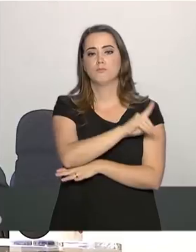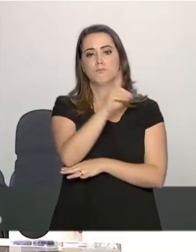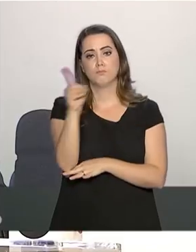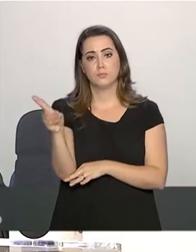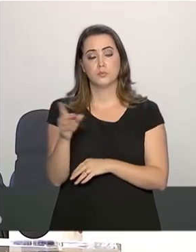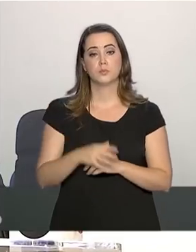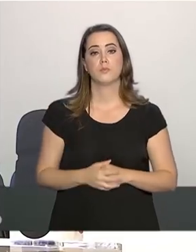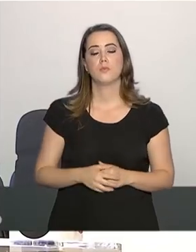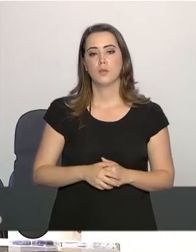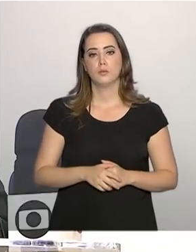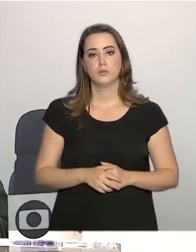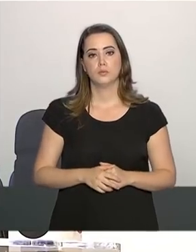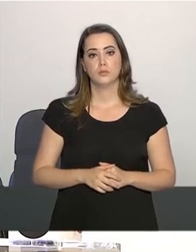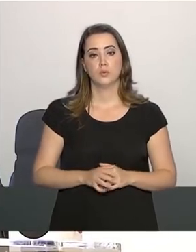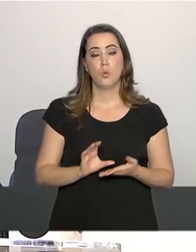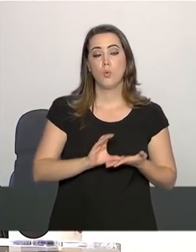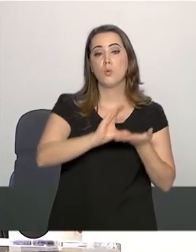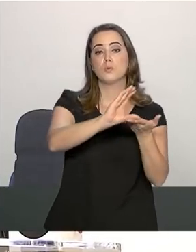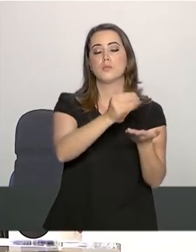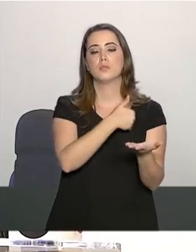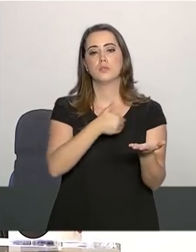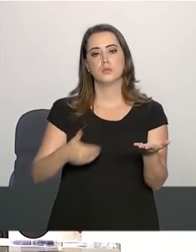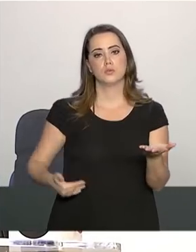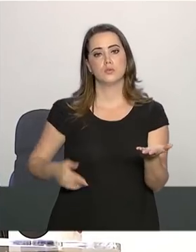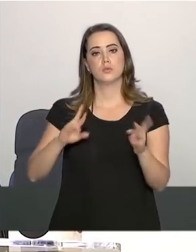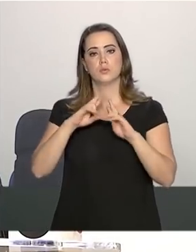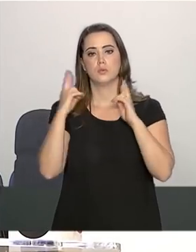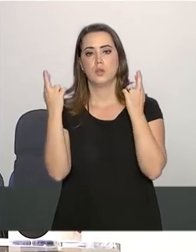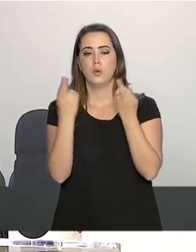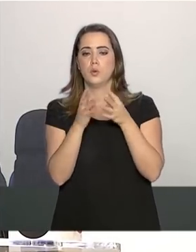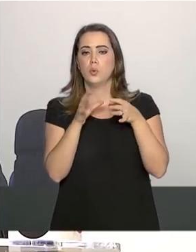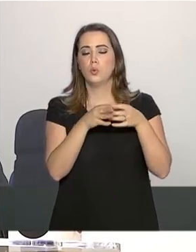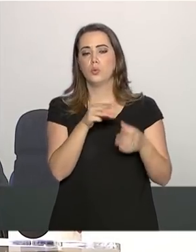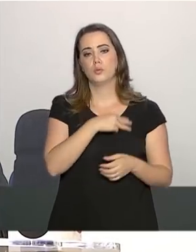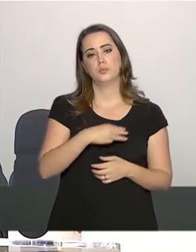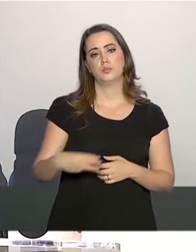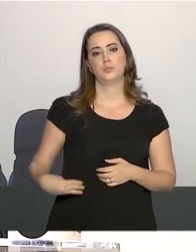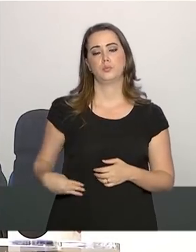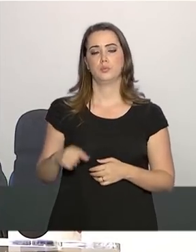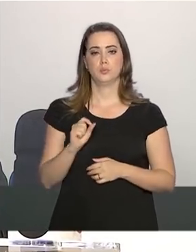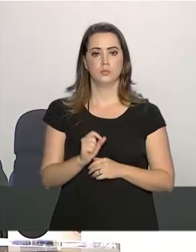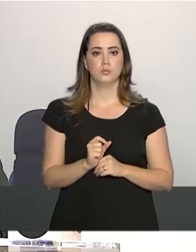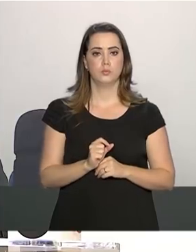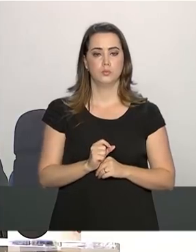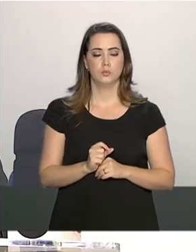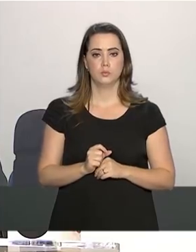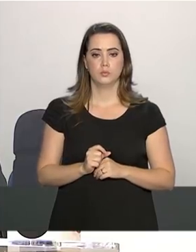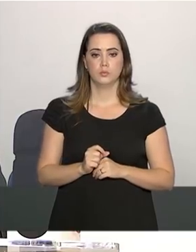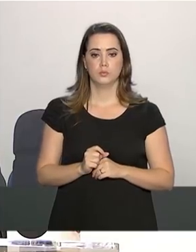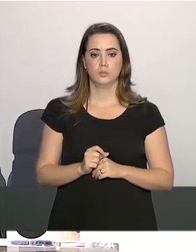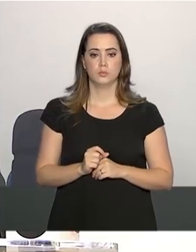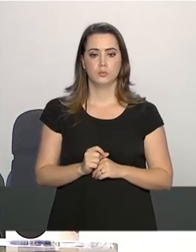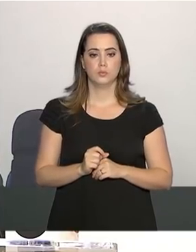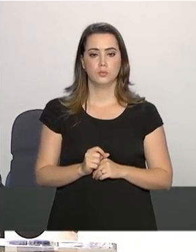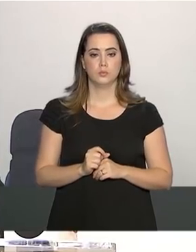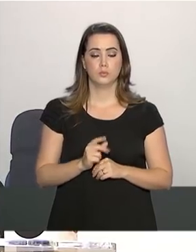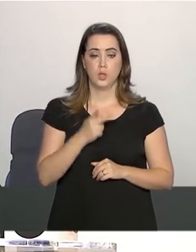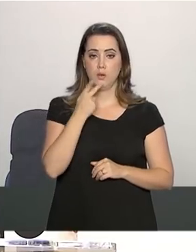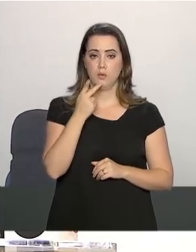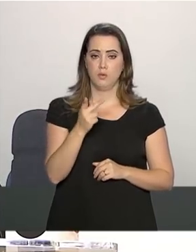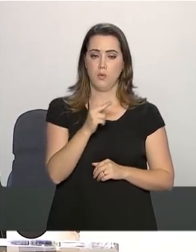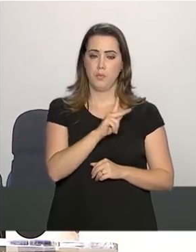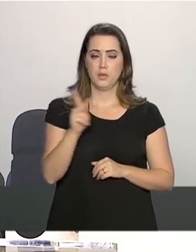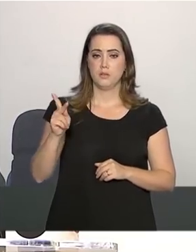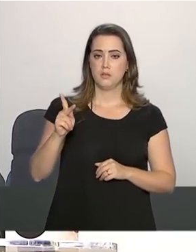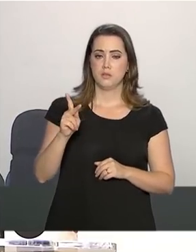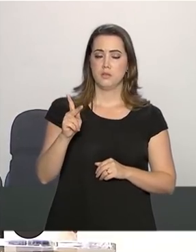O Conselho de Governo, que é a reunião de ministros, com relação a ele, o presidente